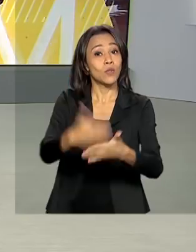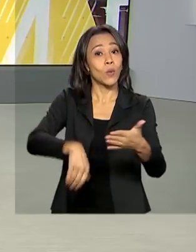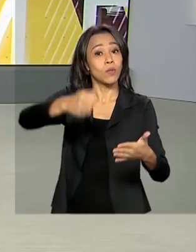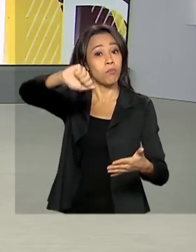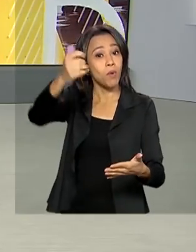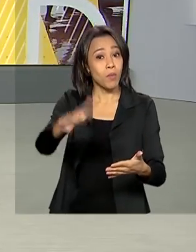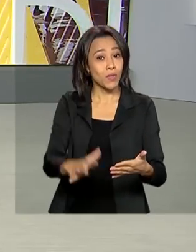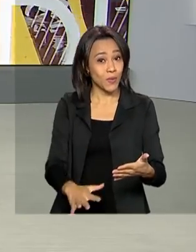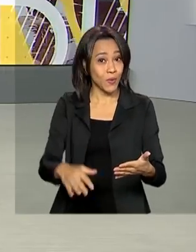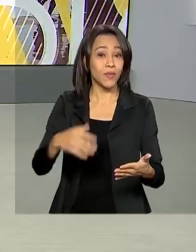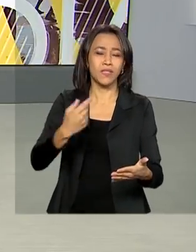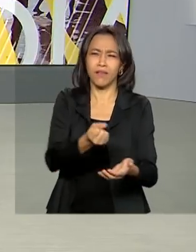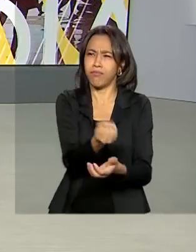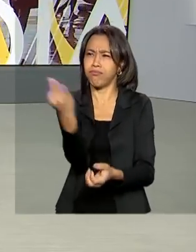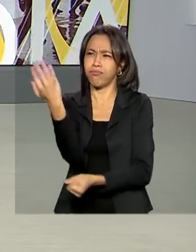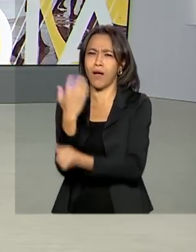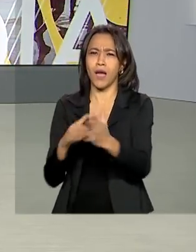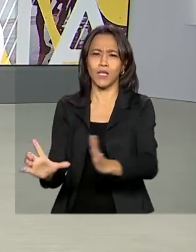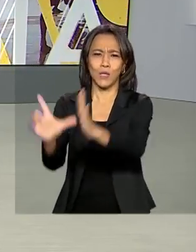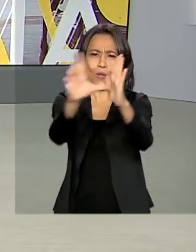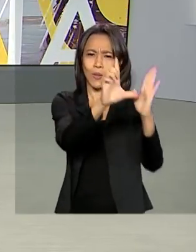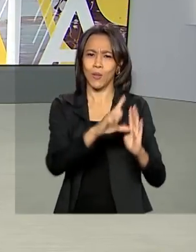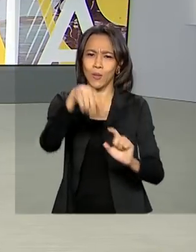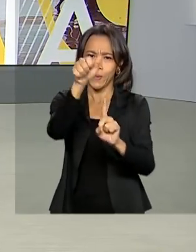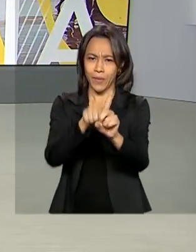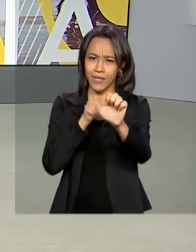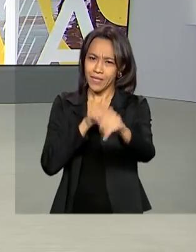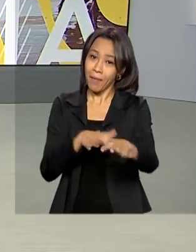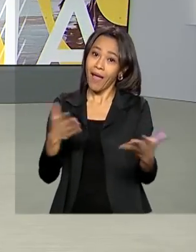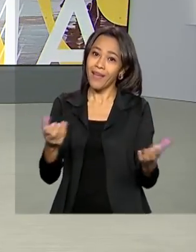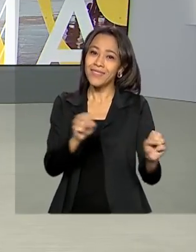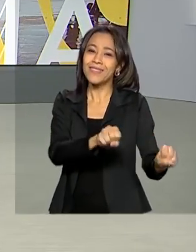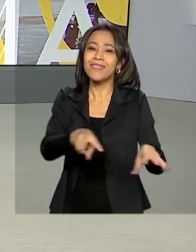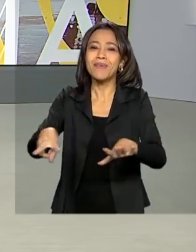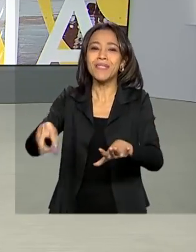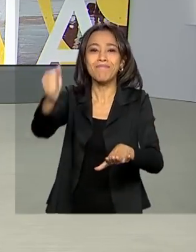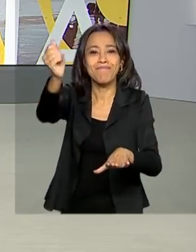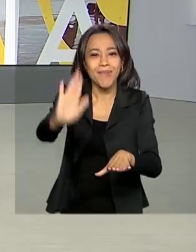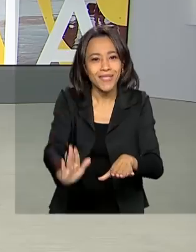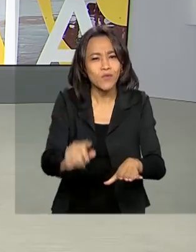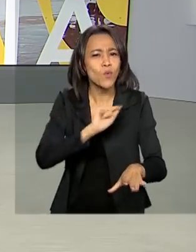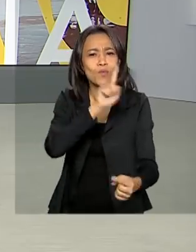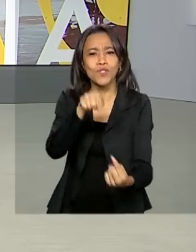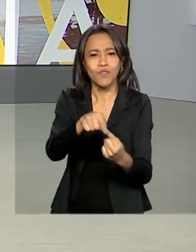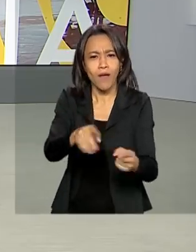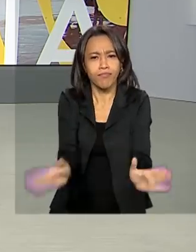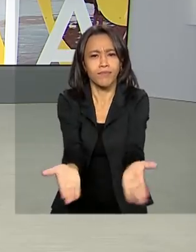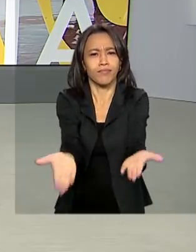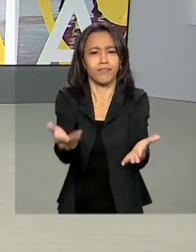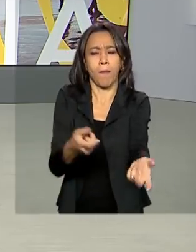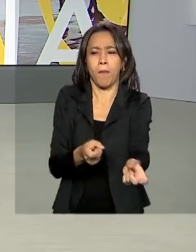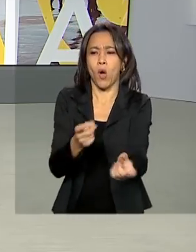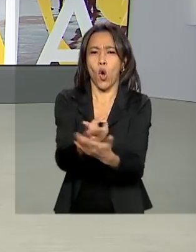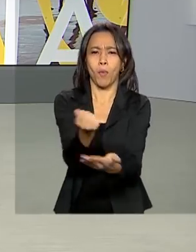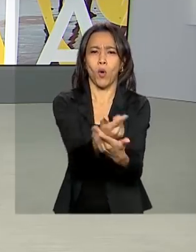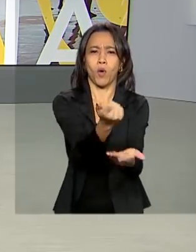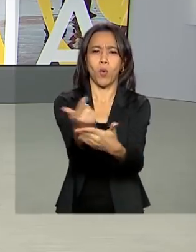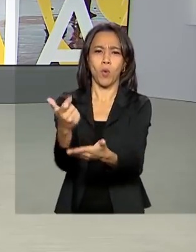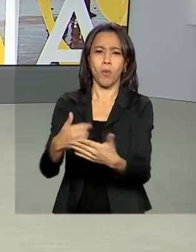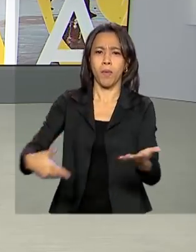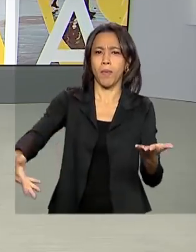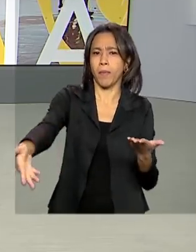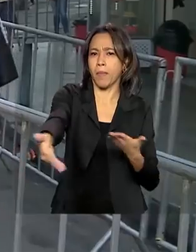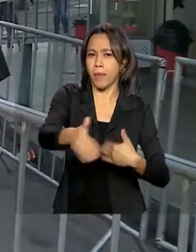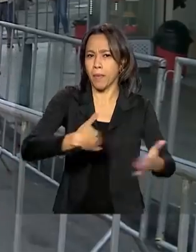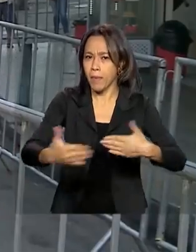em milhares de lojas no mês de setembro. É a Semana Brasil, campanha para incentivar o comércio e movimentar a economia.